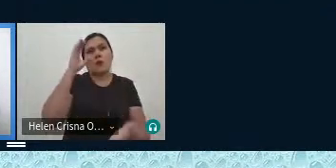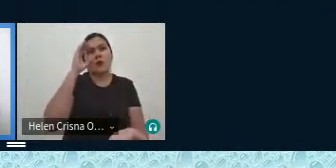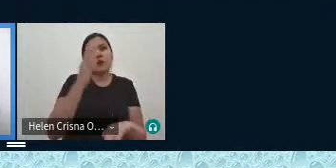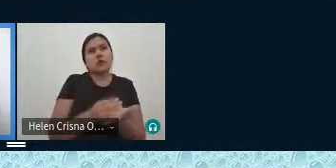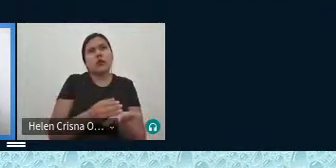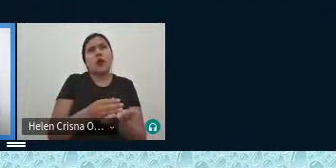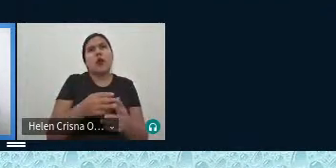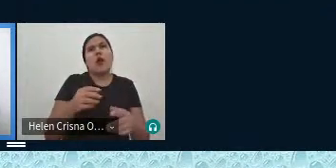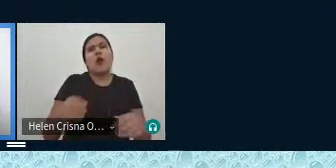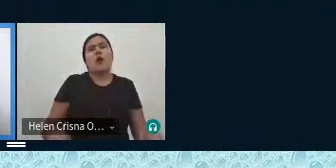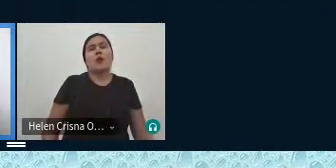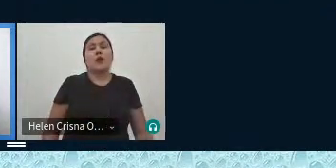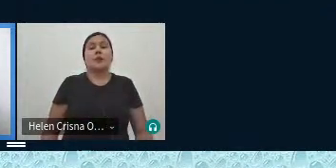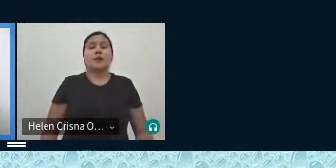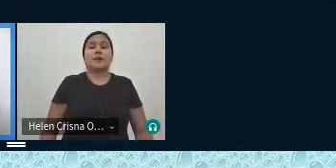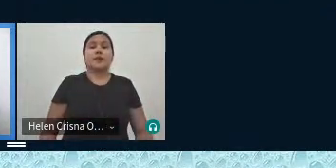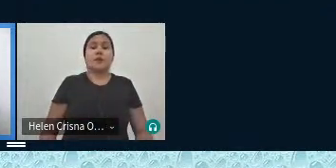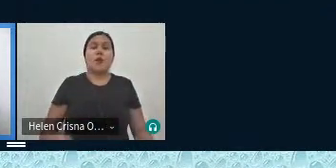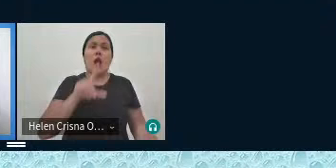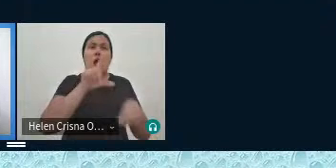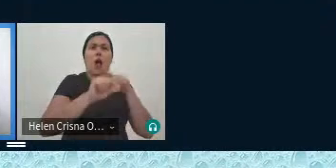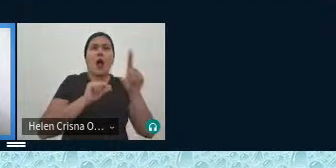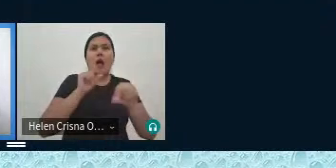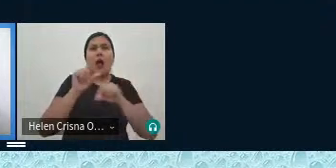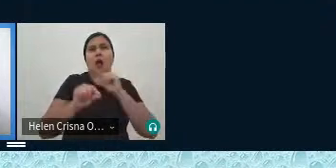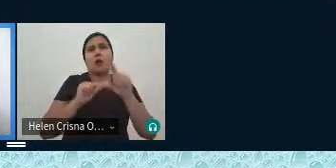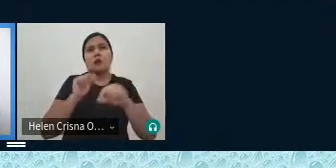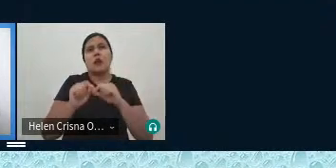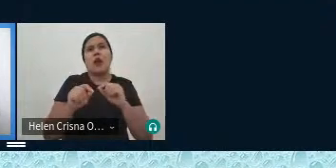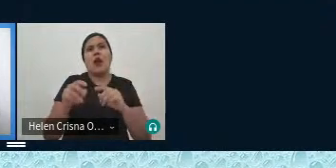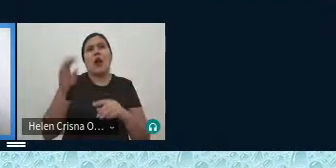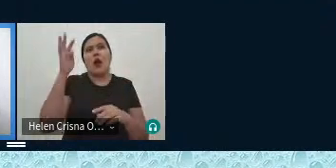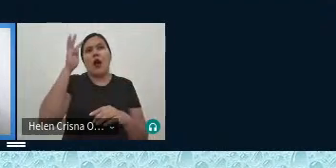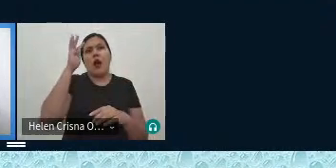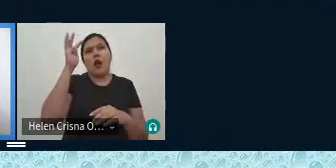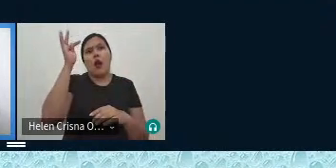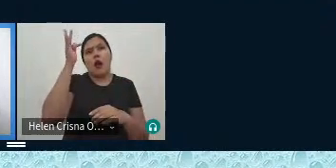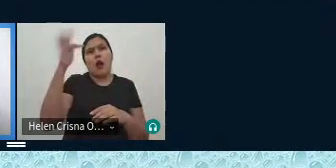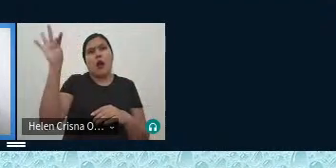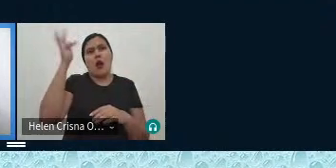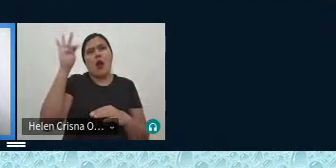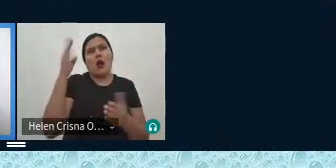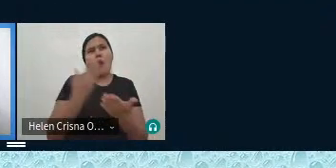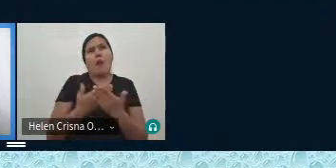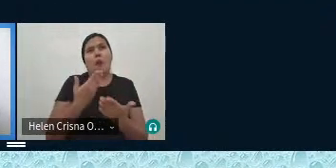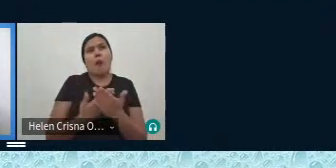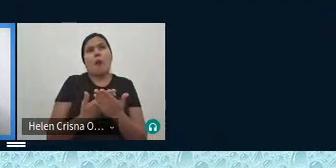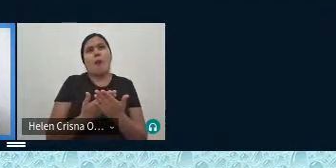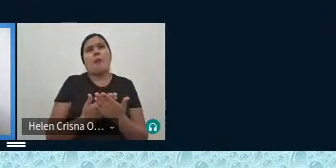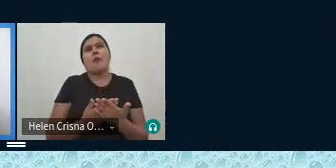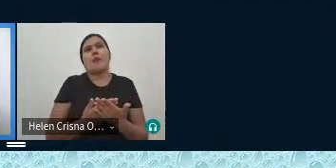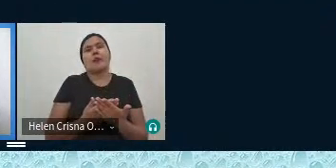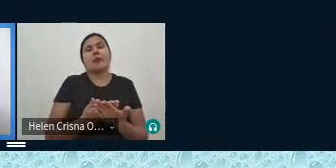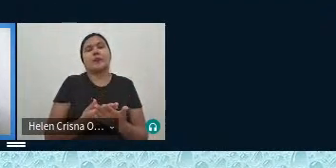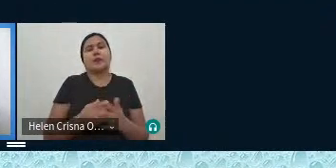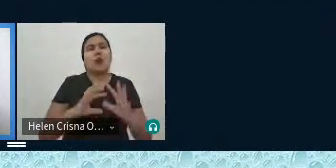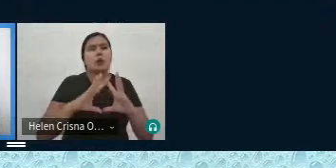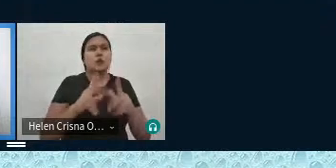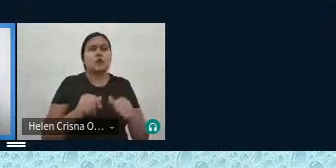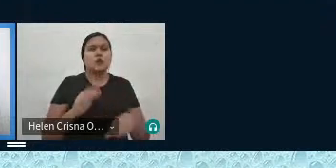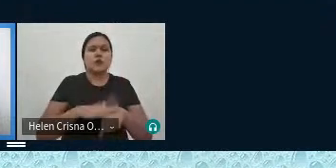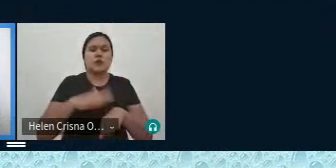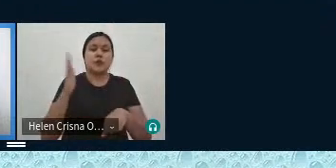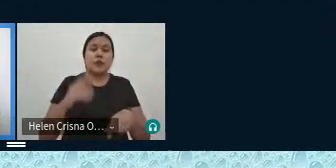traça um plano você seleciona as teorias que você tem para estudar e tudo mais